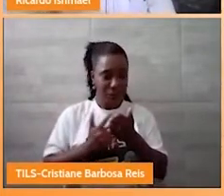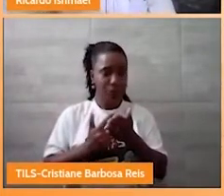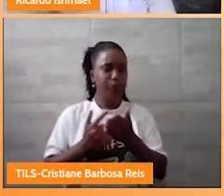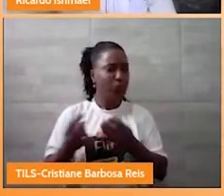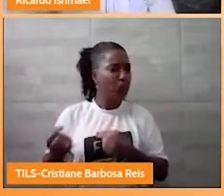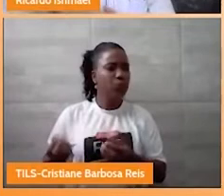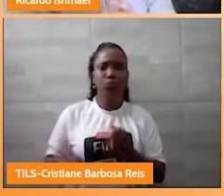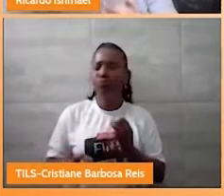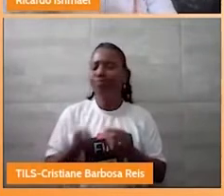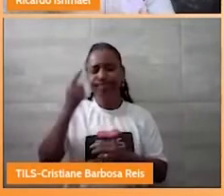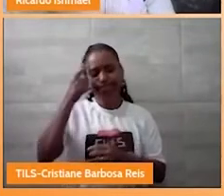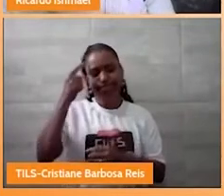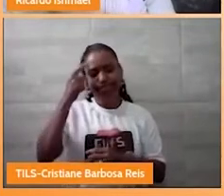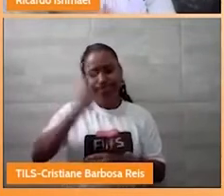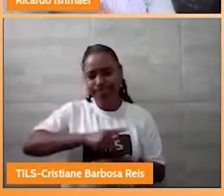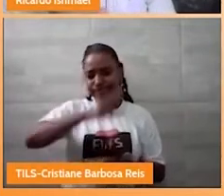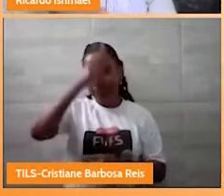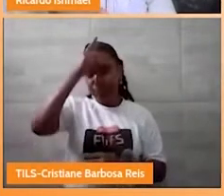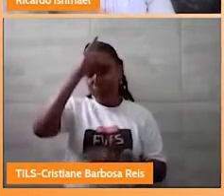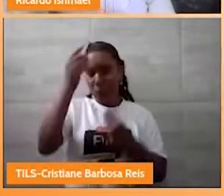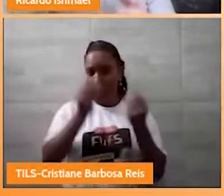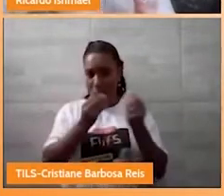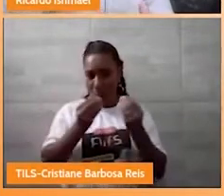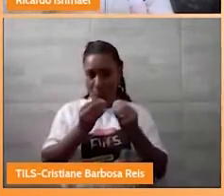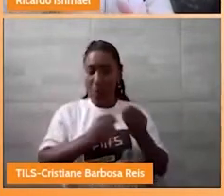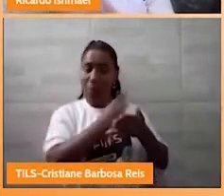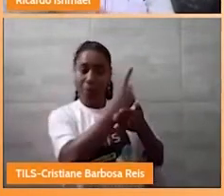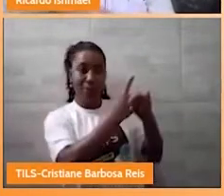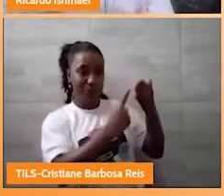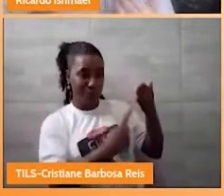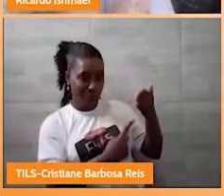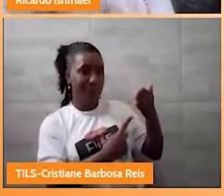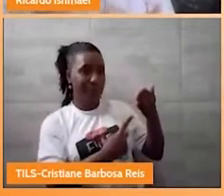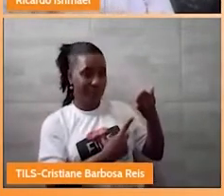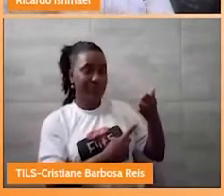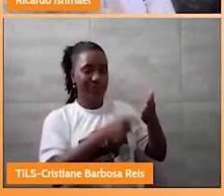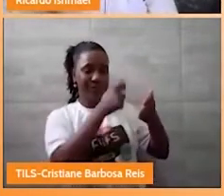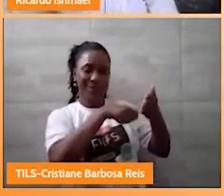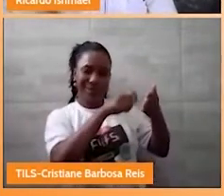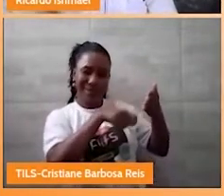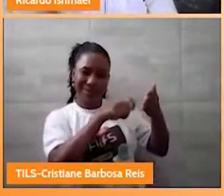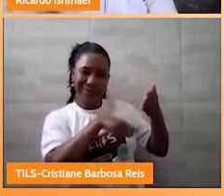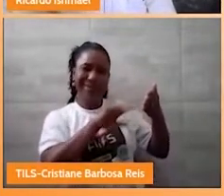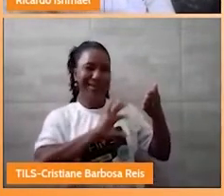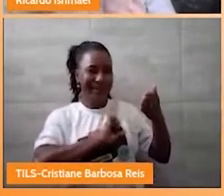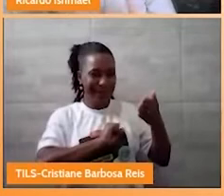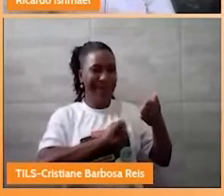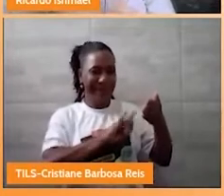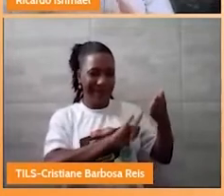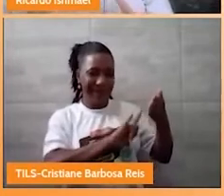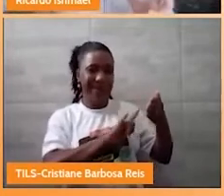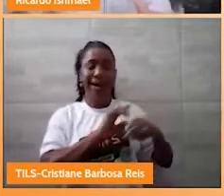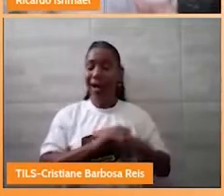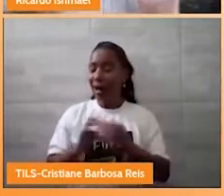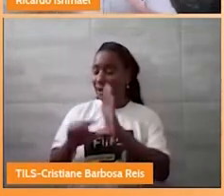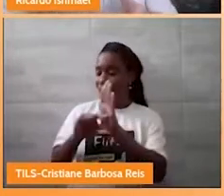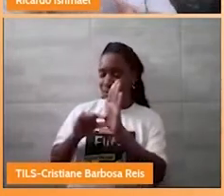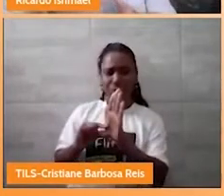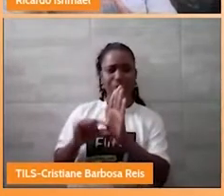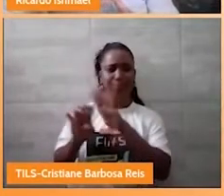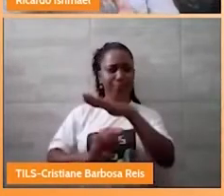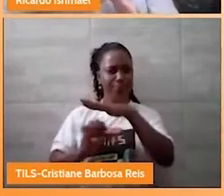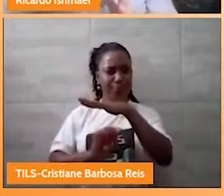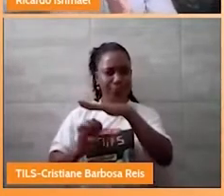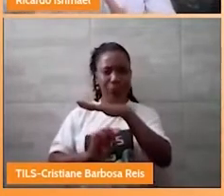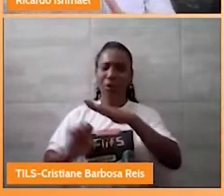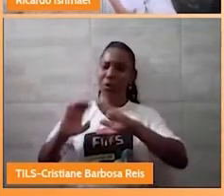projeto. Eu estava escrevendo um romance para uma outra editora. quando eu fui procurado pela Mojubá, que me propôs escrever um livro, Infanto